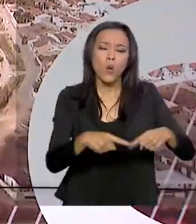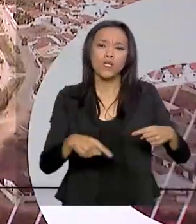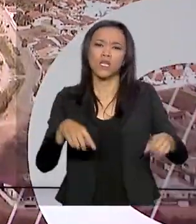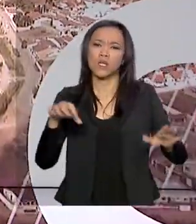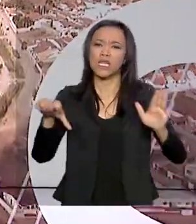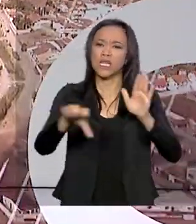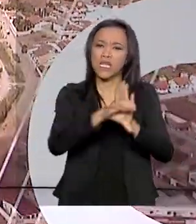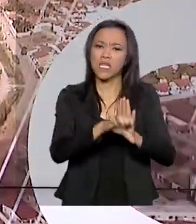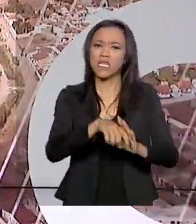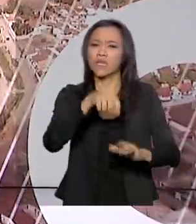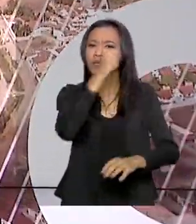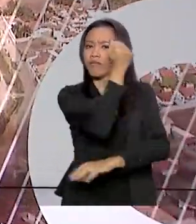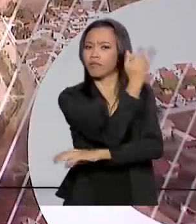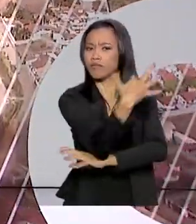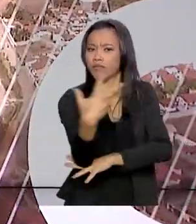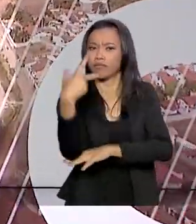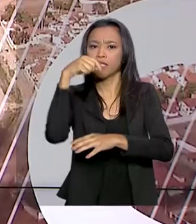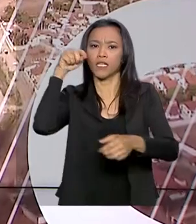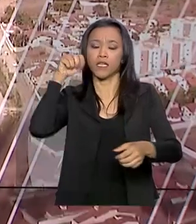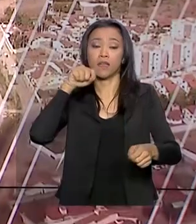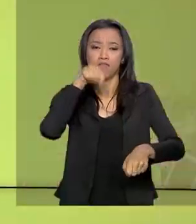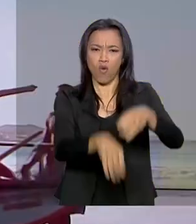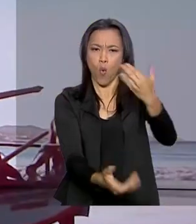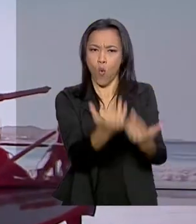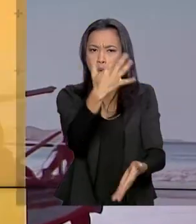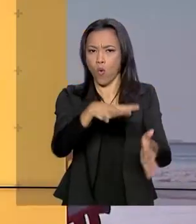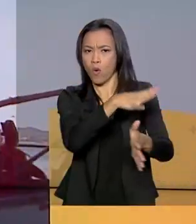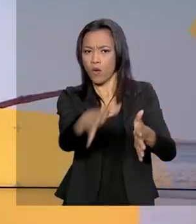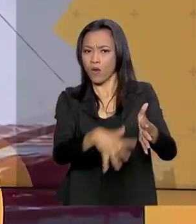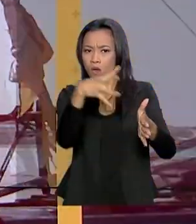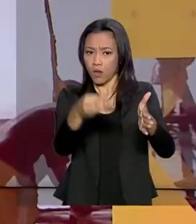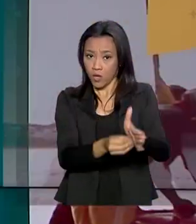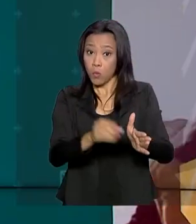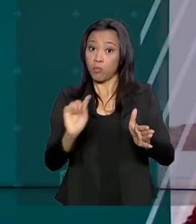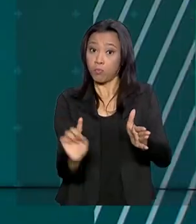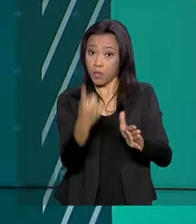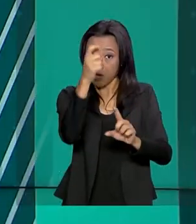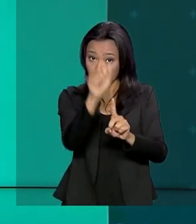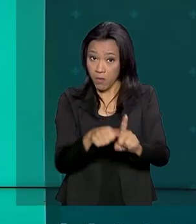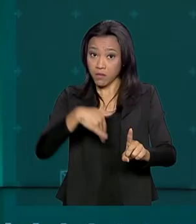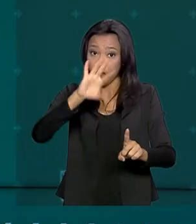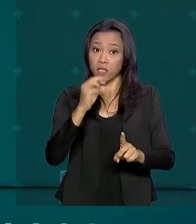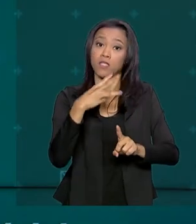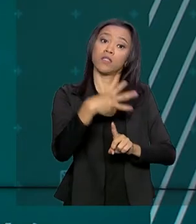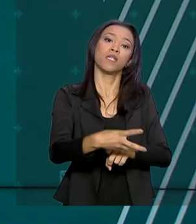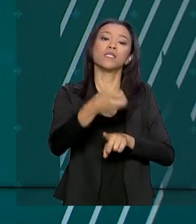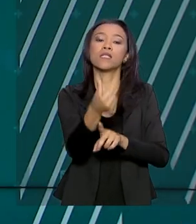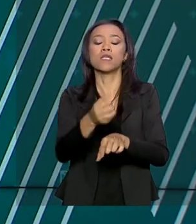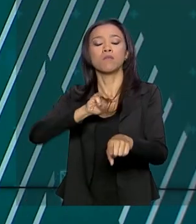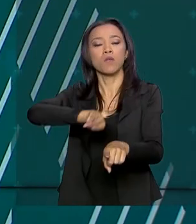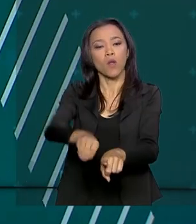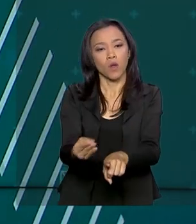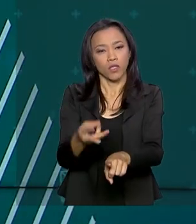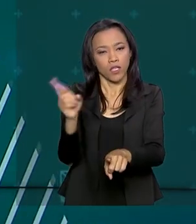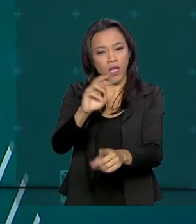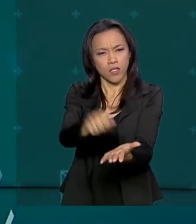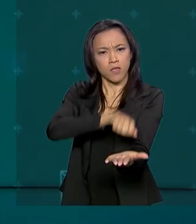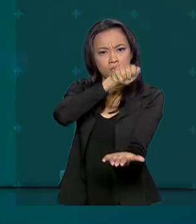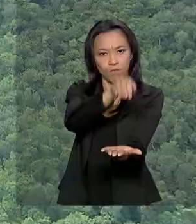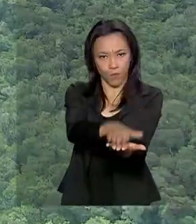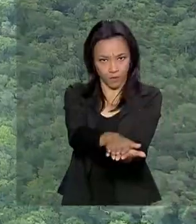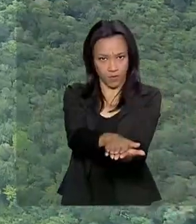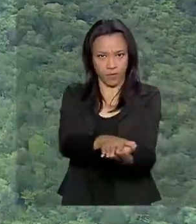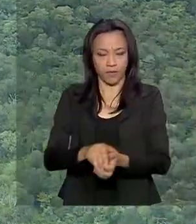queimadas na Amazônia. No primeiro mês de atuação, foram aplicadas mais de 36 milhões de reais em multas.